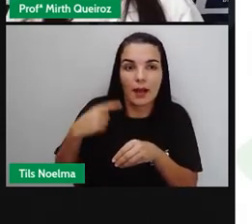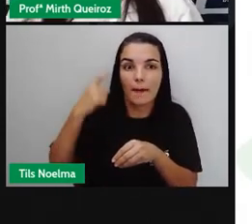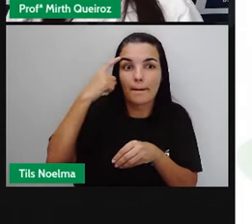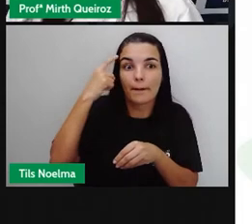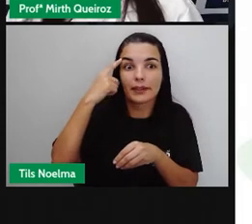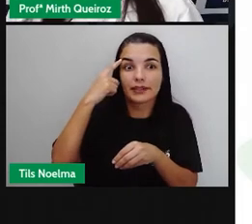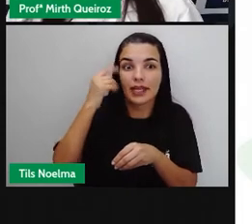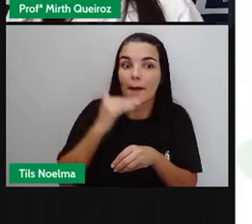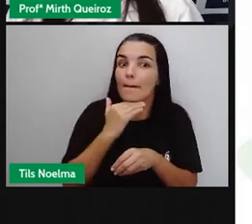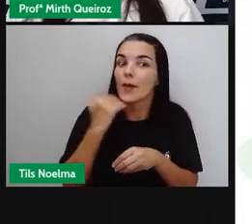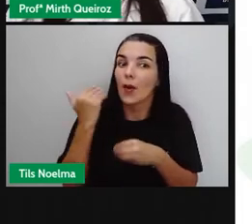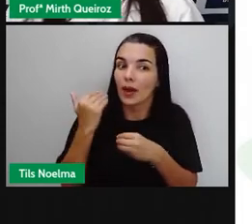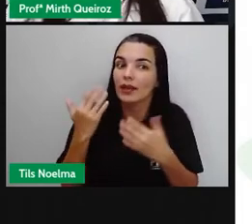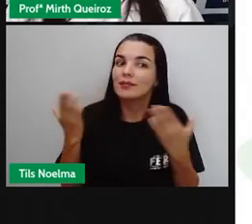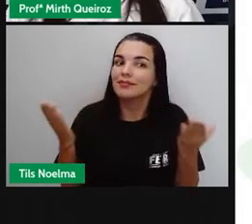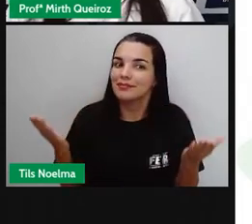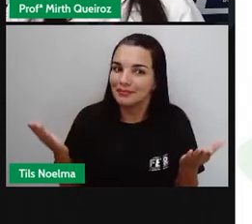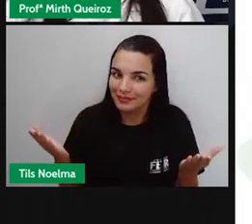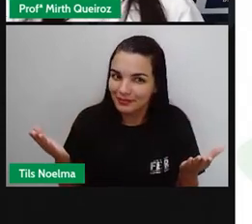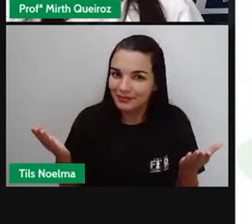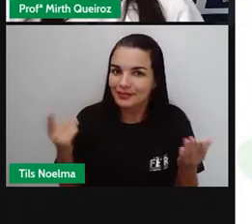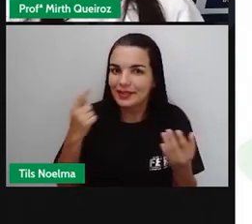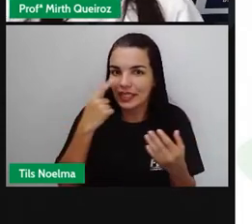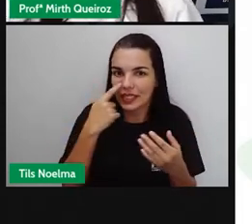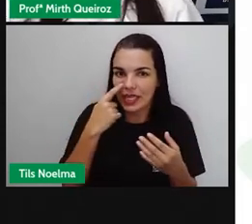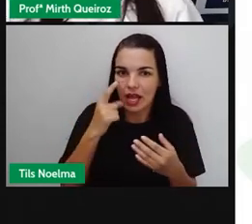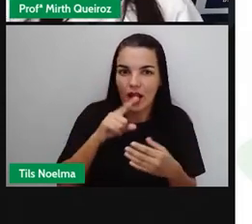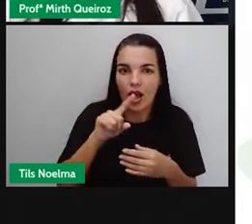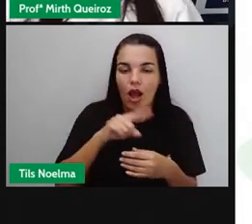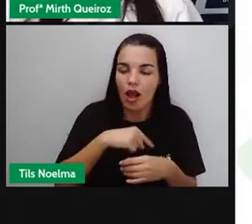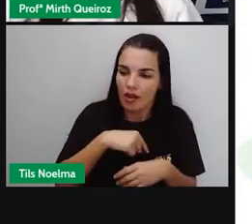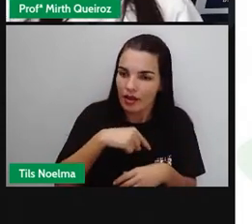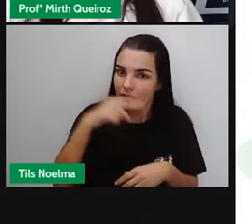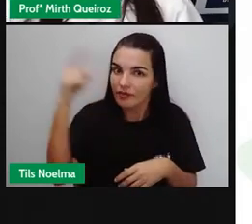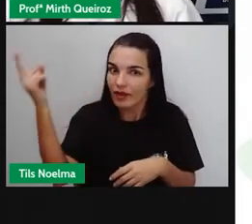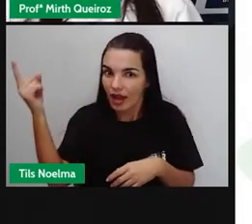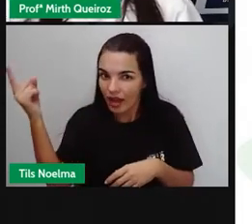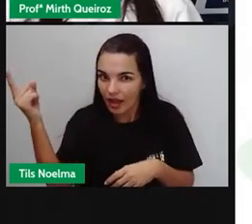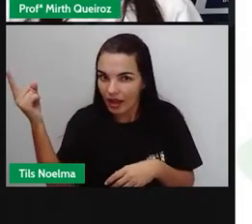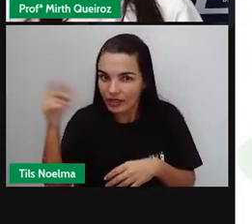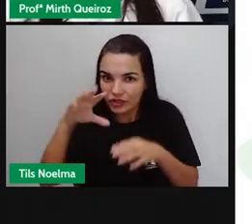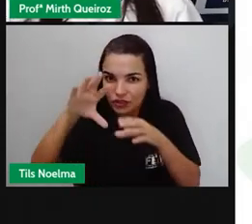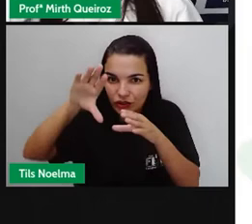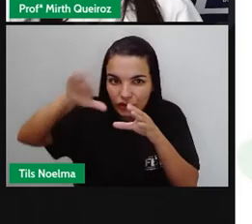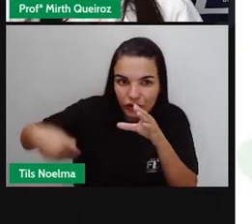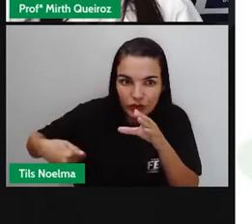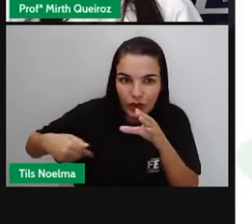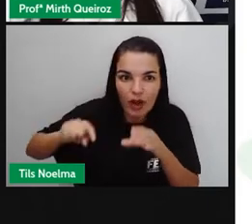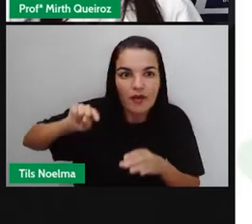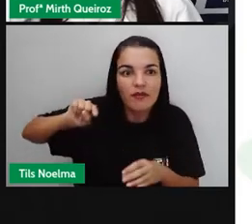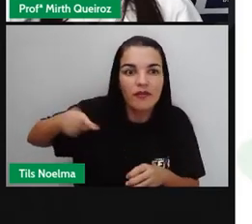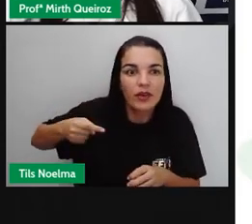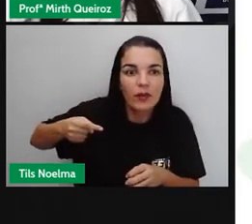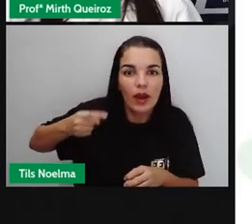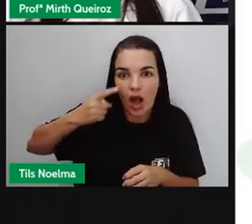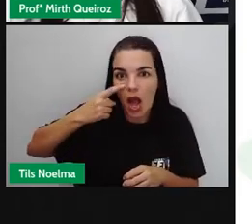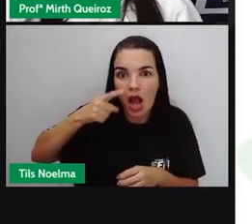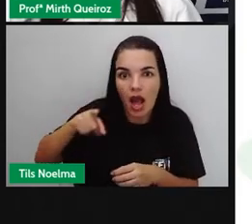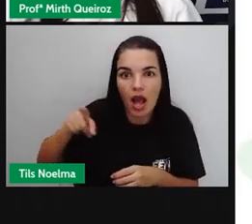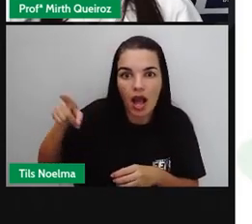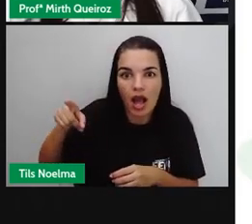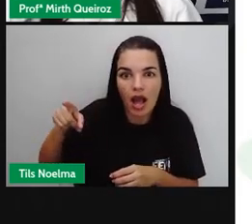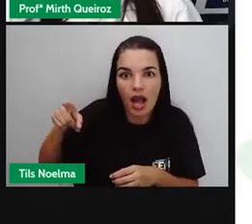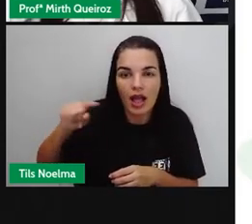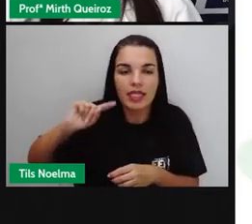até risco de vida, né? Olha como é que ficou. Ele tirou a vírgula aqui que está após voltarás e